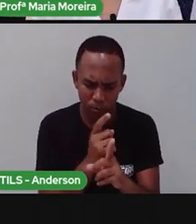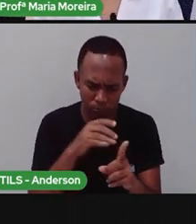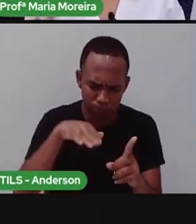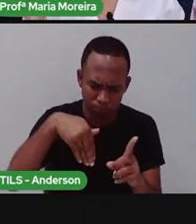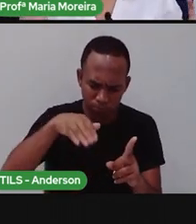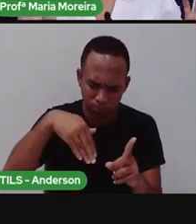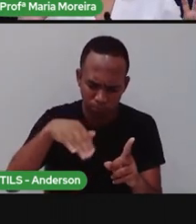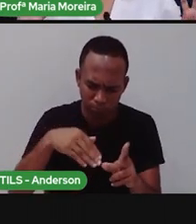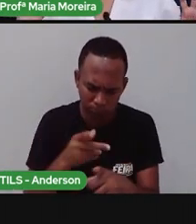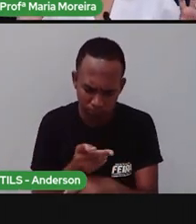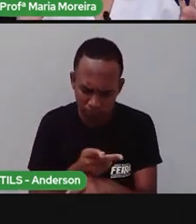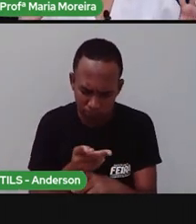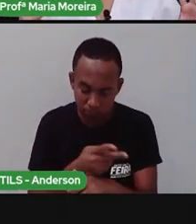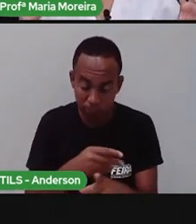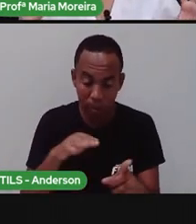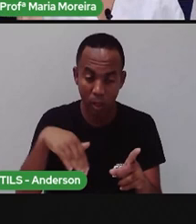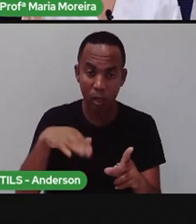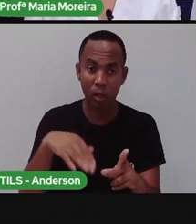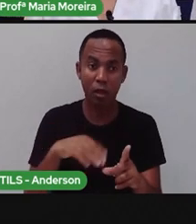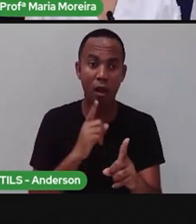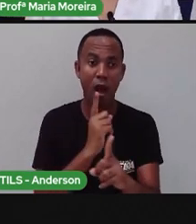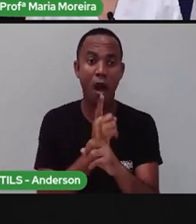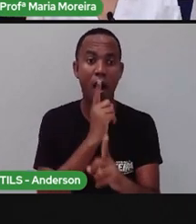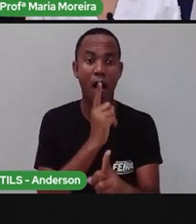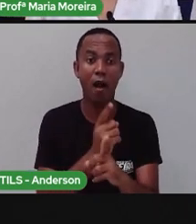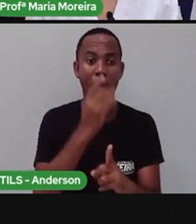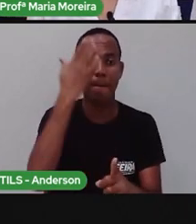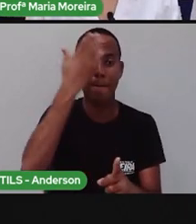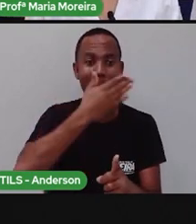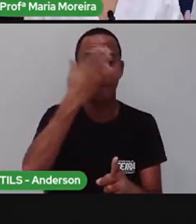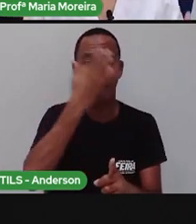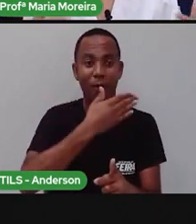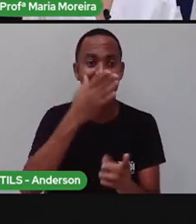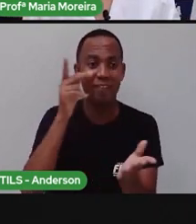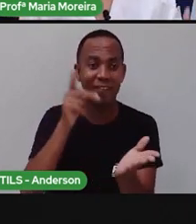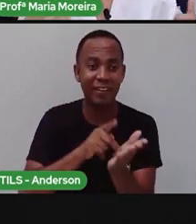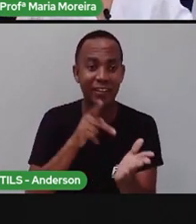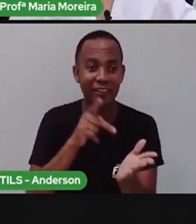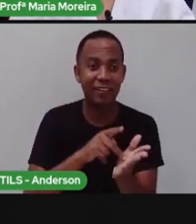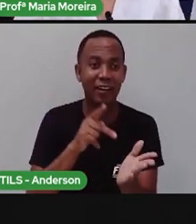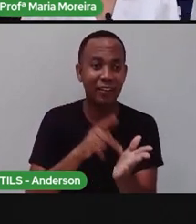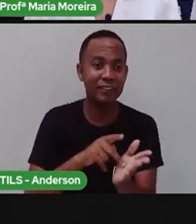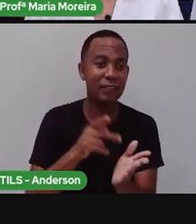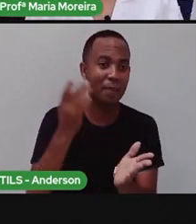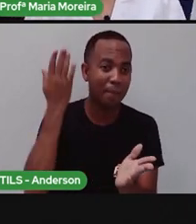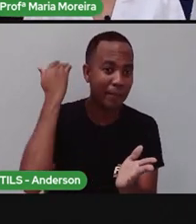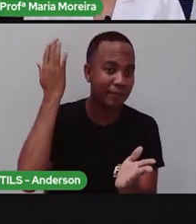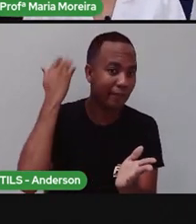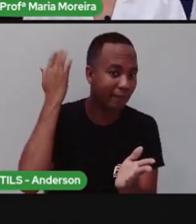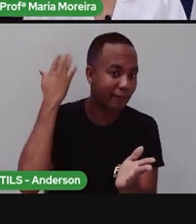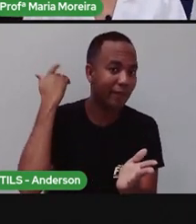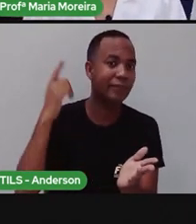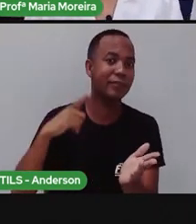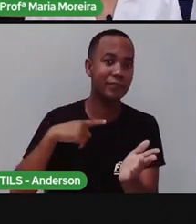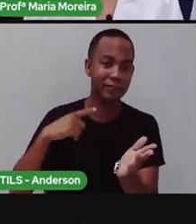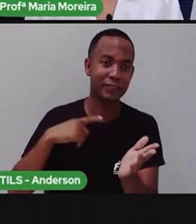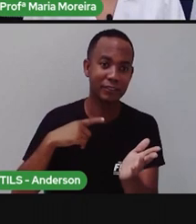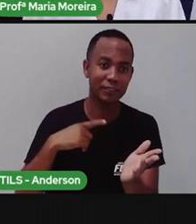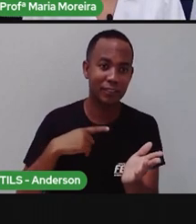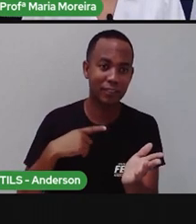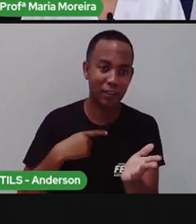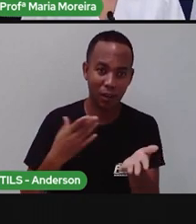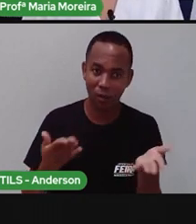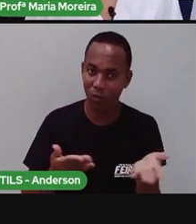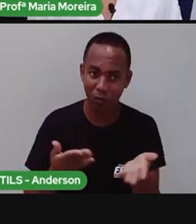É como se fosse uma espécie de prova concreta. Fosse não. Como se fosse não. É uma prova concreta, né? Desses